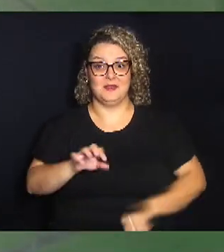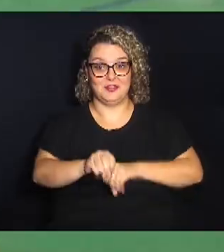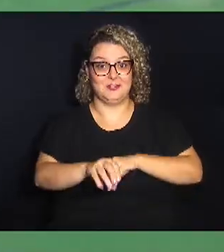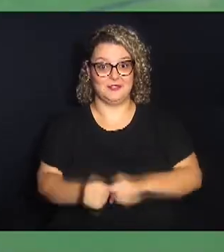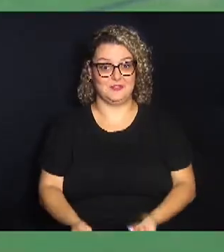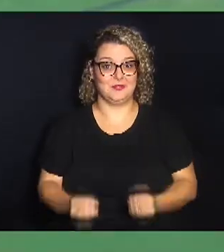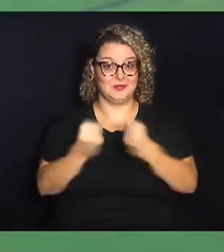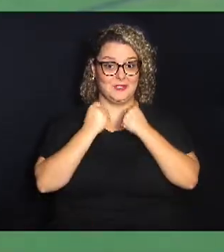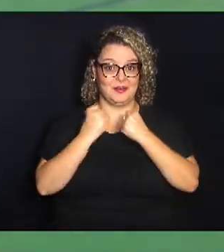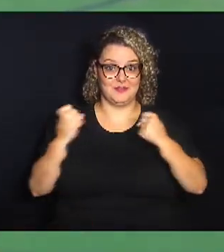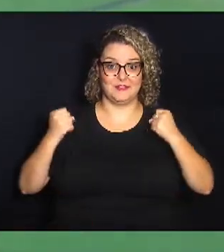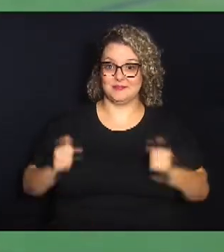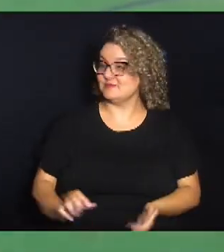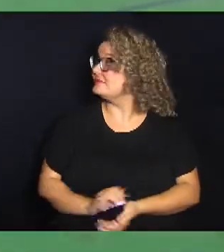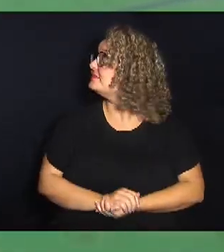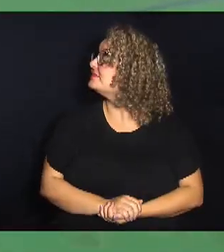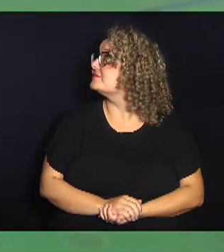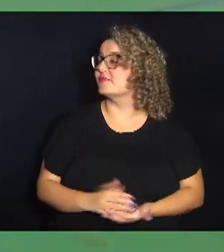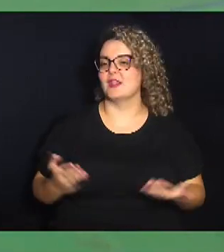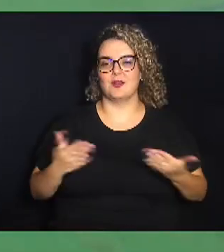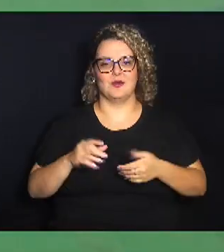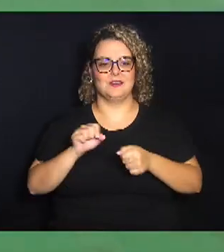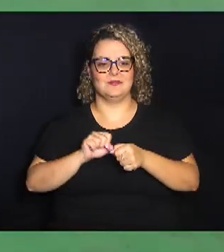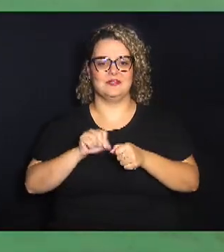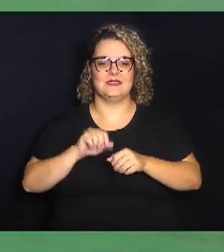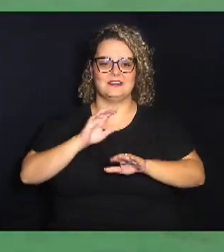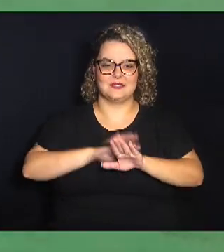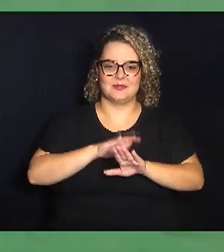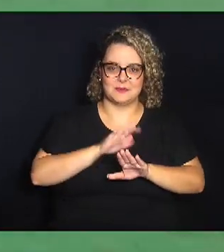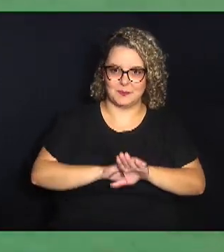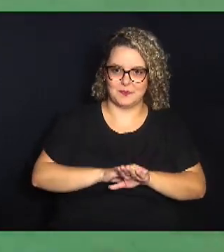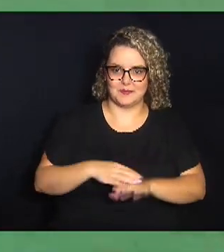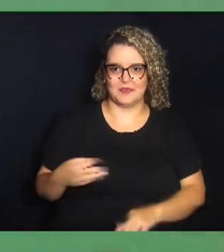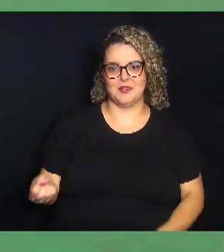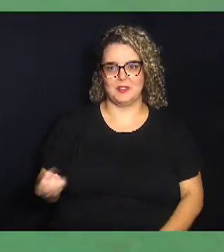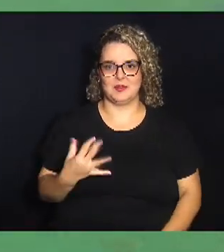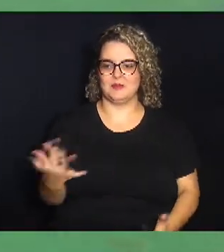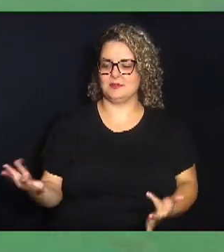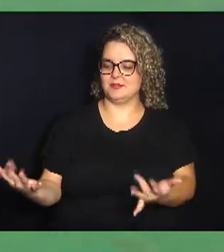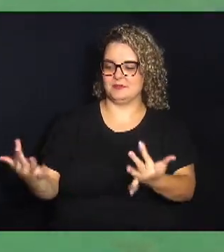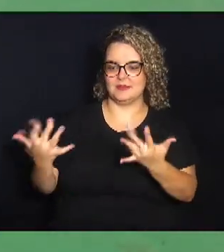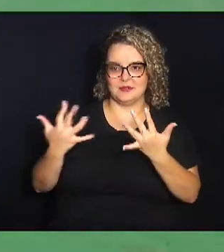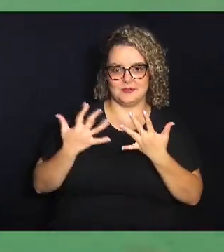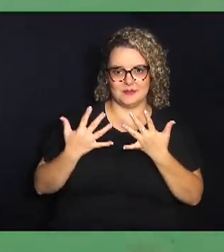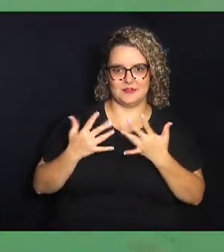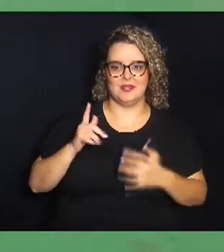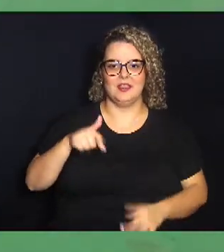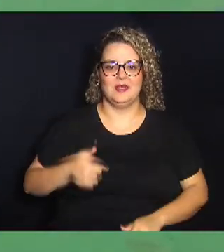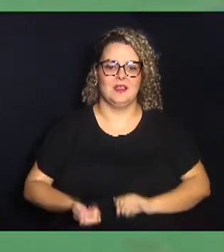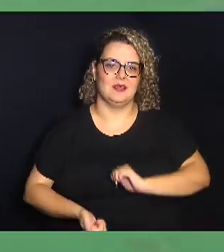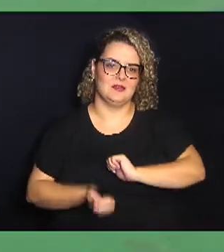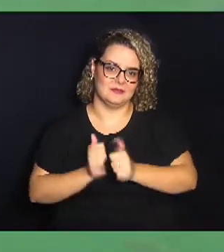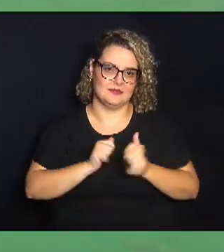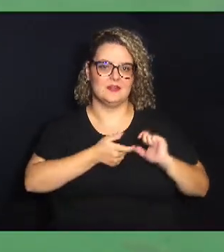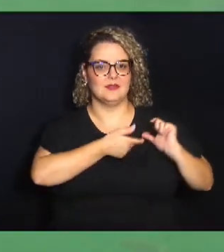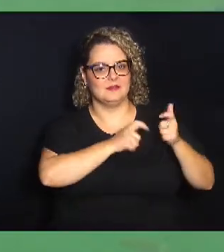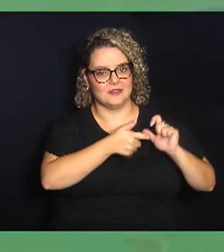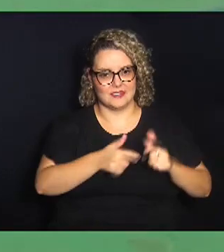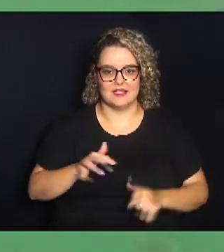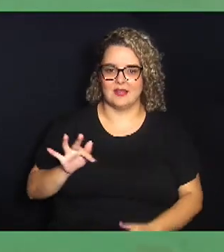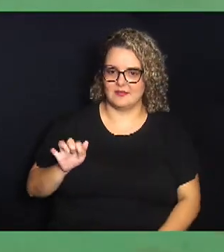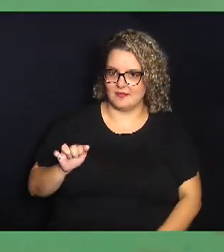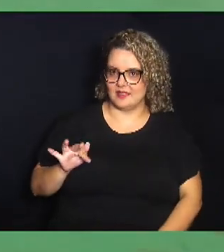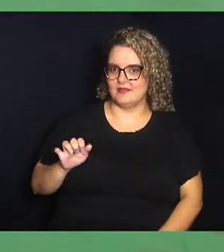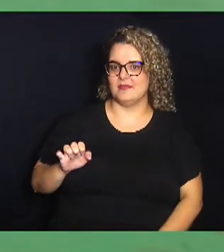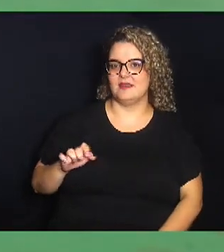Física. Hoje a gente está fazendo uma atividade com os novos ingressantes, que é uma tradição da FEF, que é os